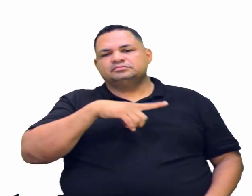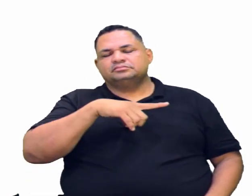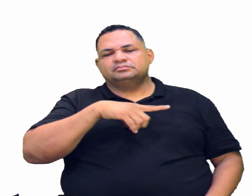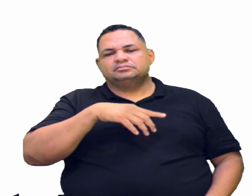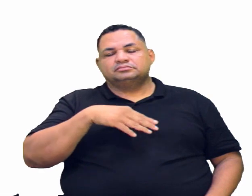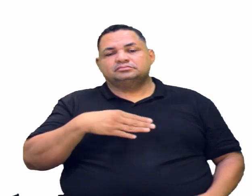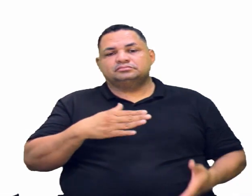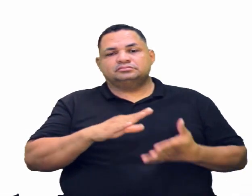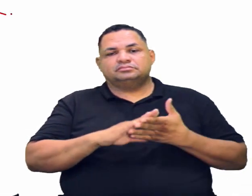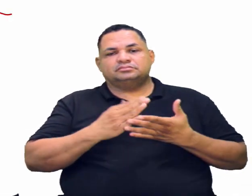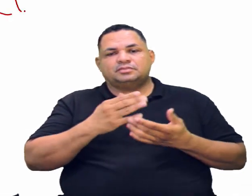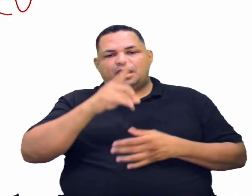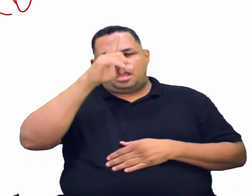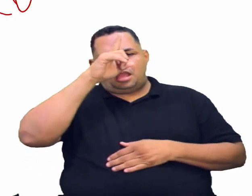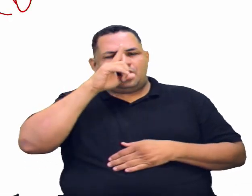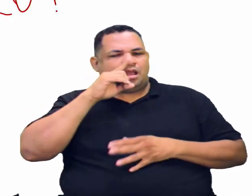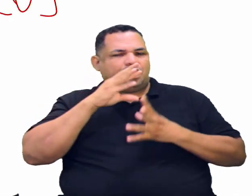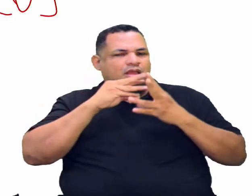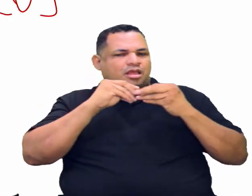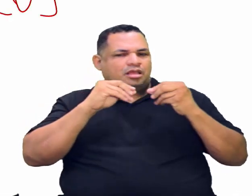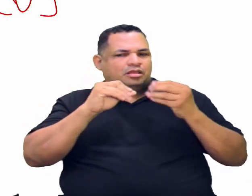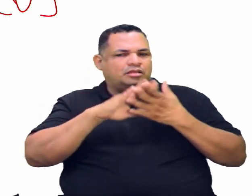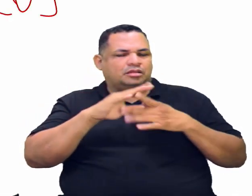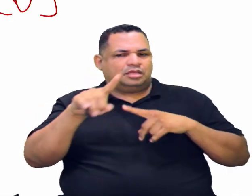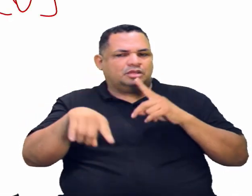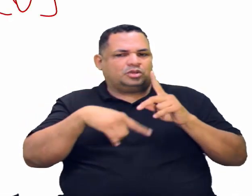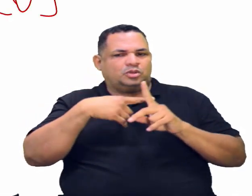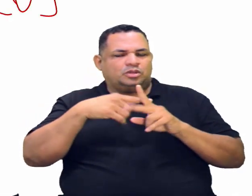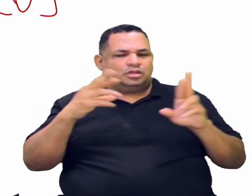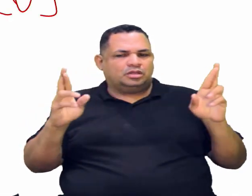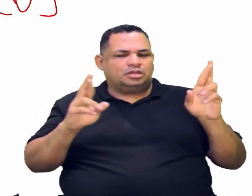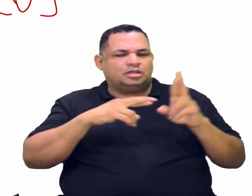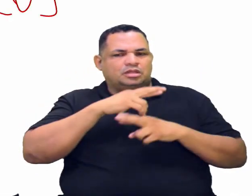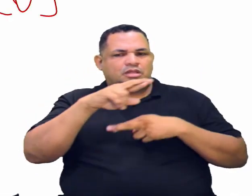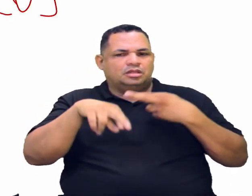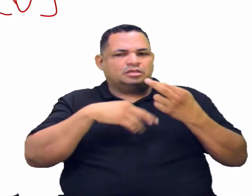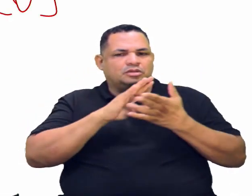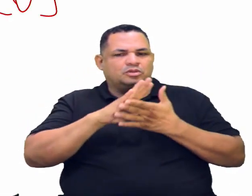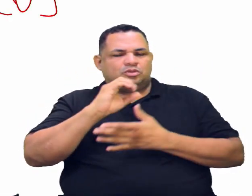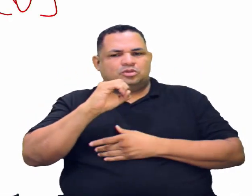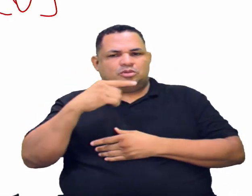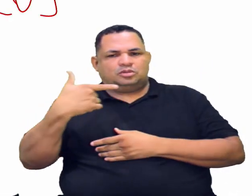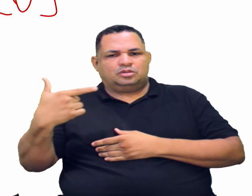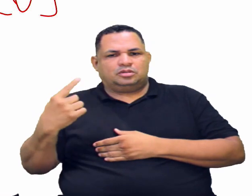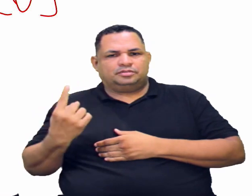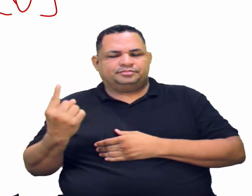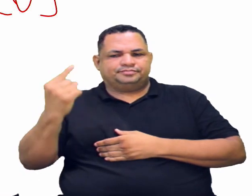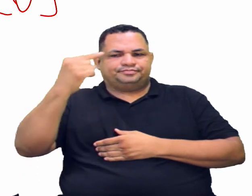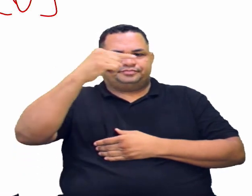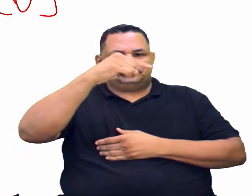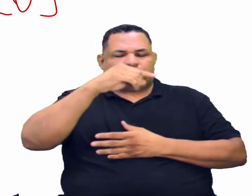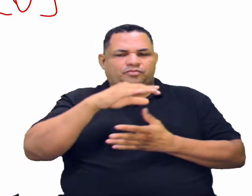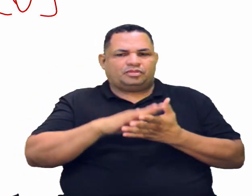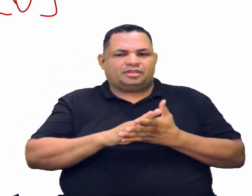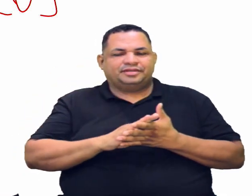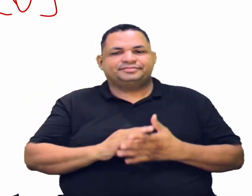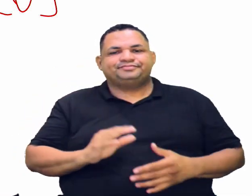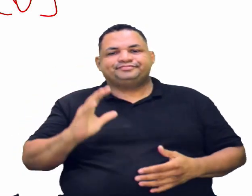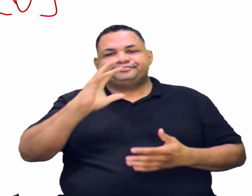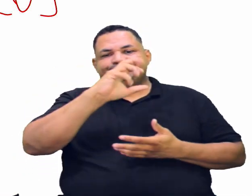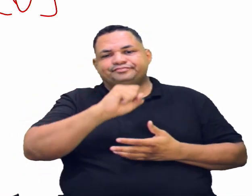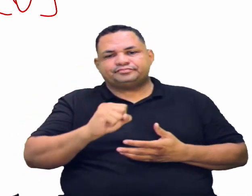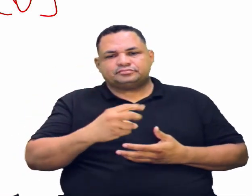a oxidação. Vai lá interagir com o oxigênio. O oxigênio vai fazer o quê? Vai aqui, vai roubar esse